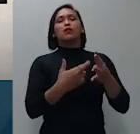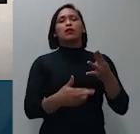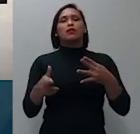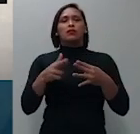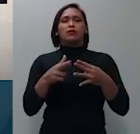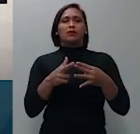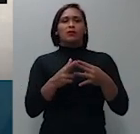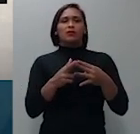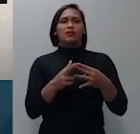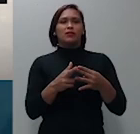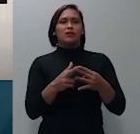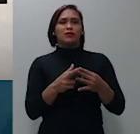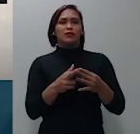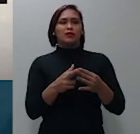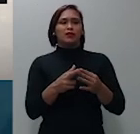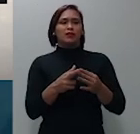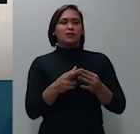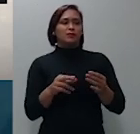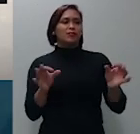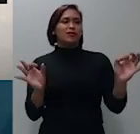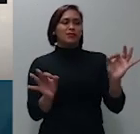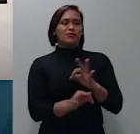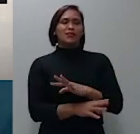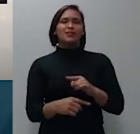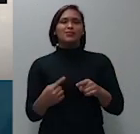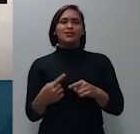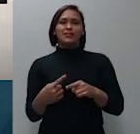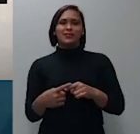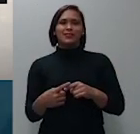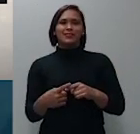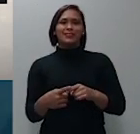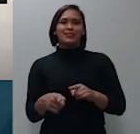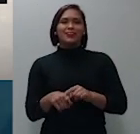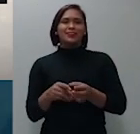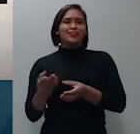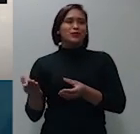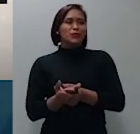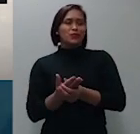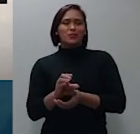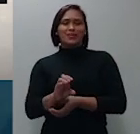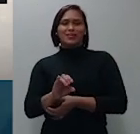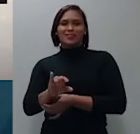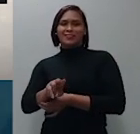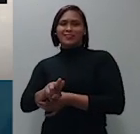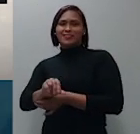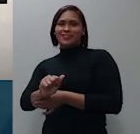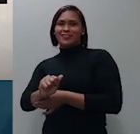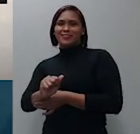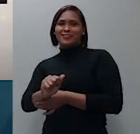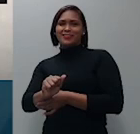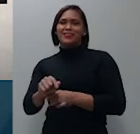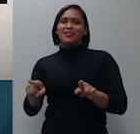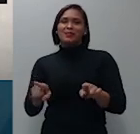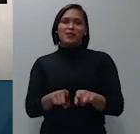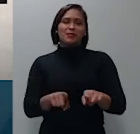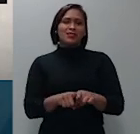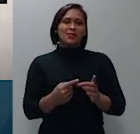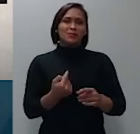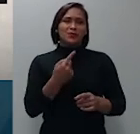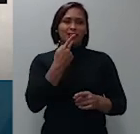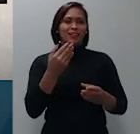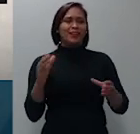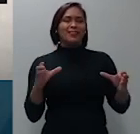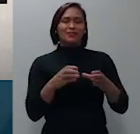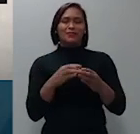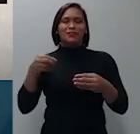extinta a ação civil pública em virtude da homologação do acordo coletivo pelo Supremo Tribunal